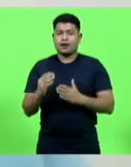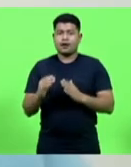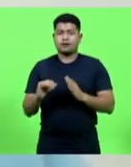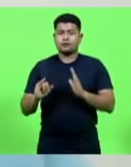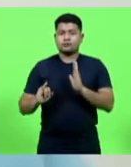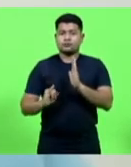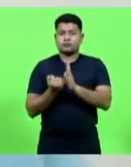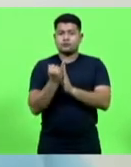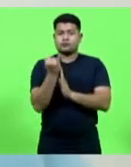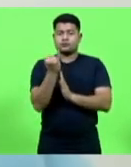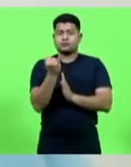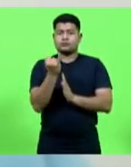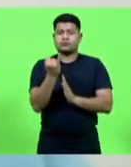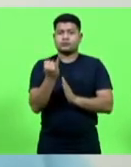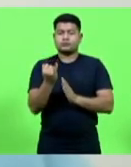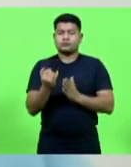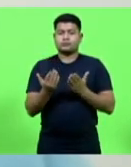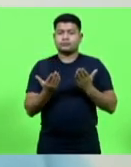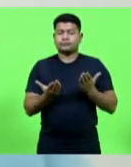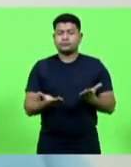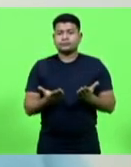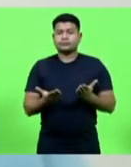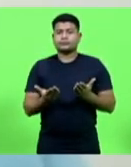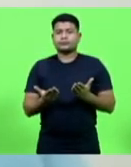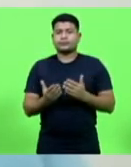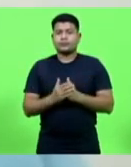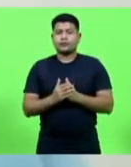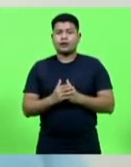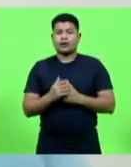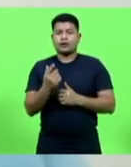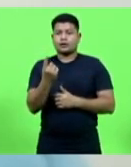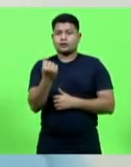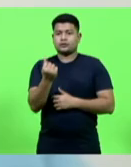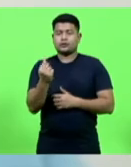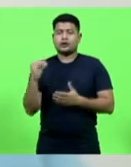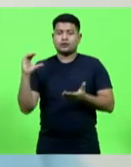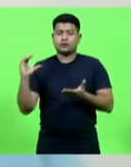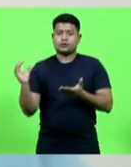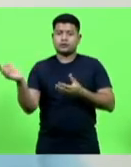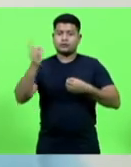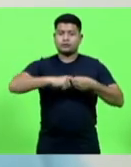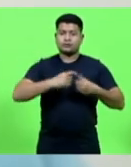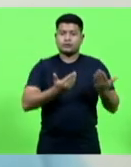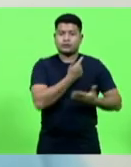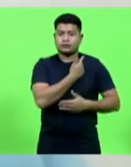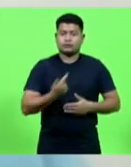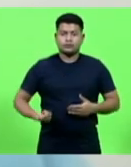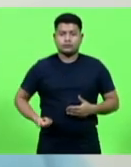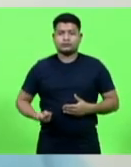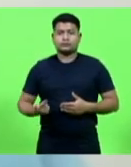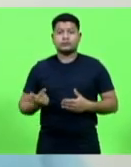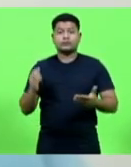capital próprio da Celesc, que são depositados ao governo, terão destinação para a saúde e para o